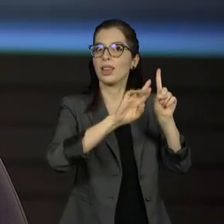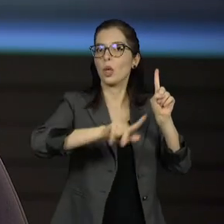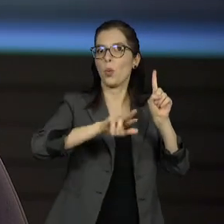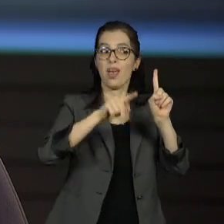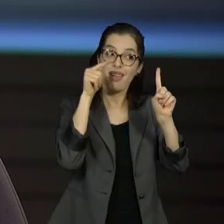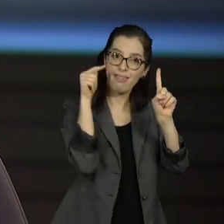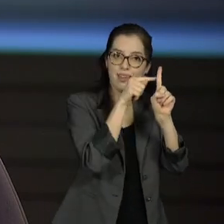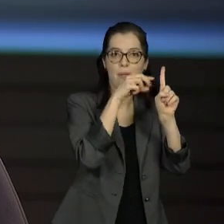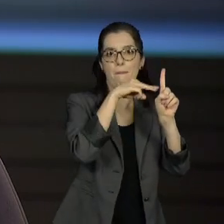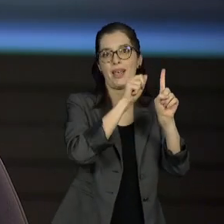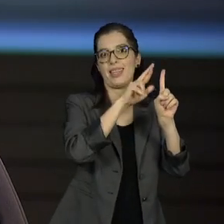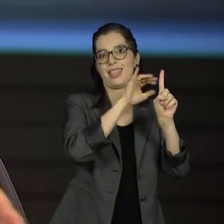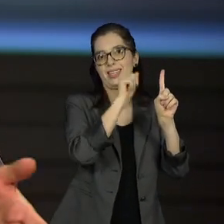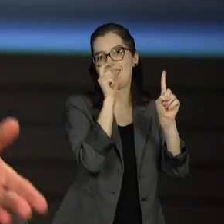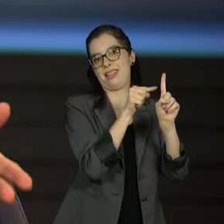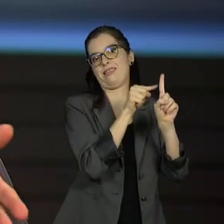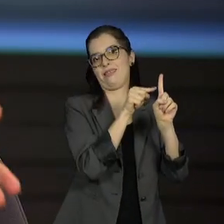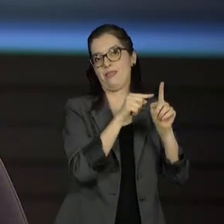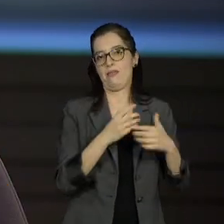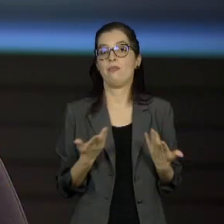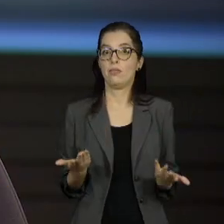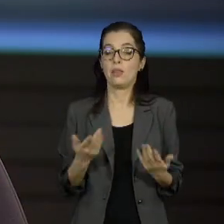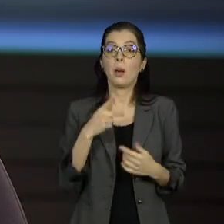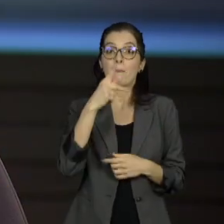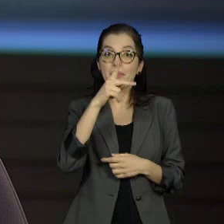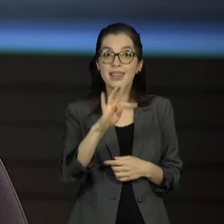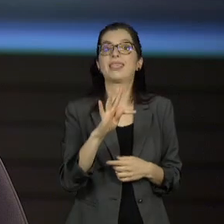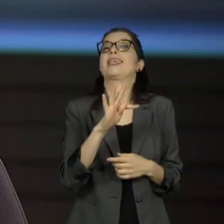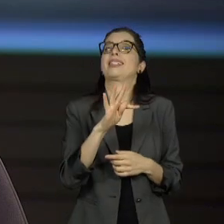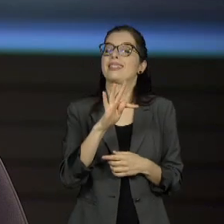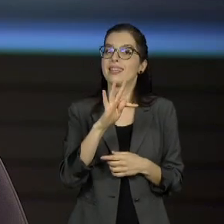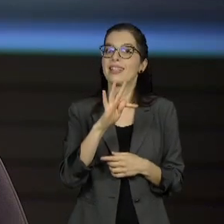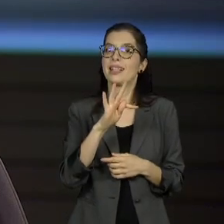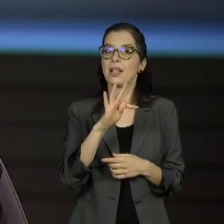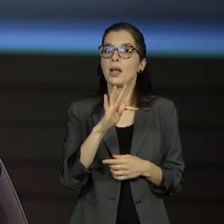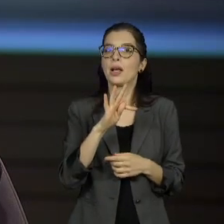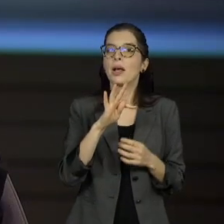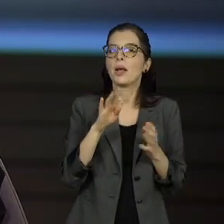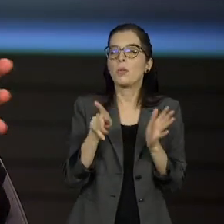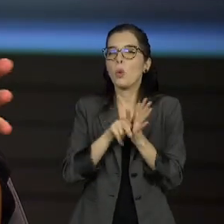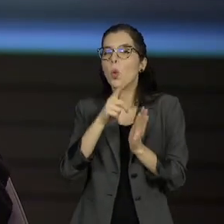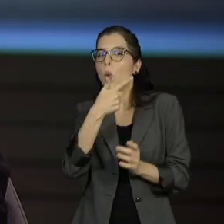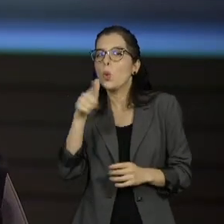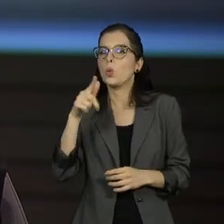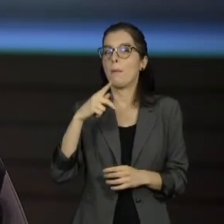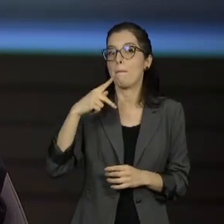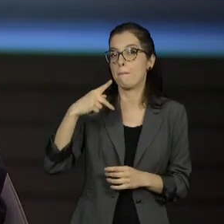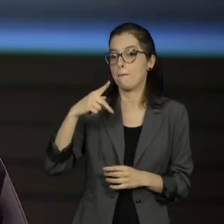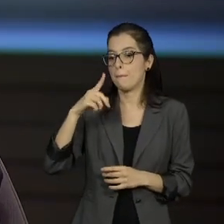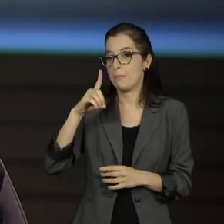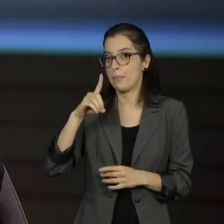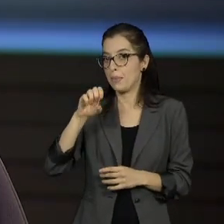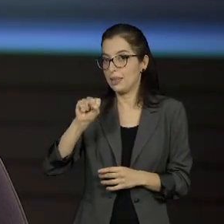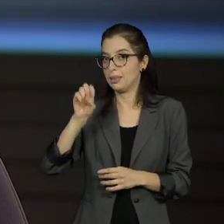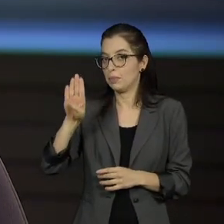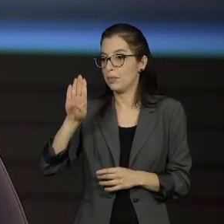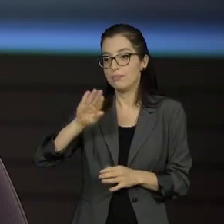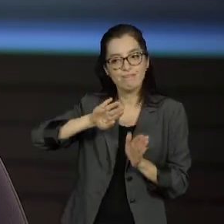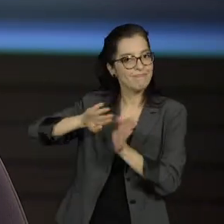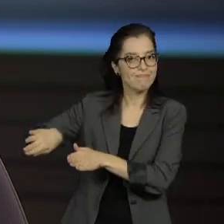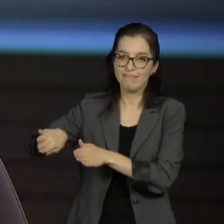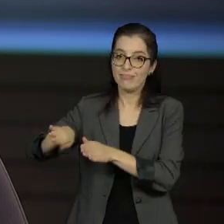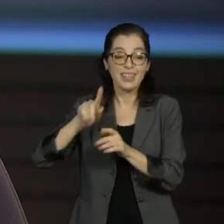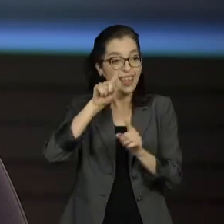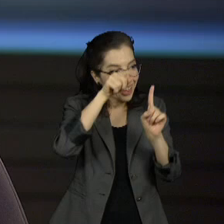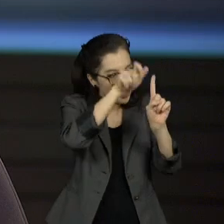Deve dificultar um pouco o caminho. O PDT do Ciro está com ele, está com o João Campos. Então, a gente deve ter aí uma dificuldade a mais de